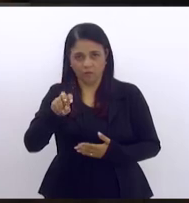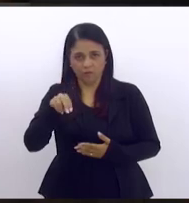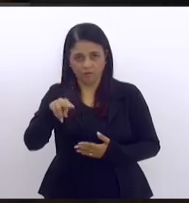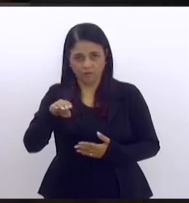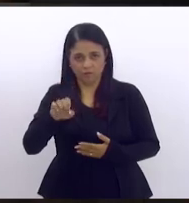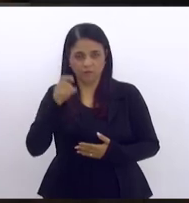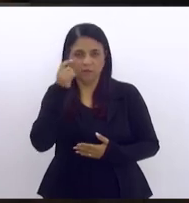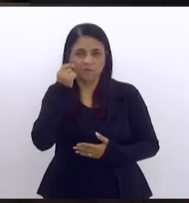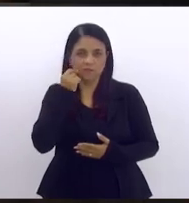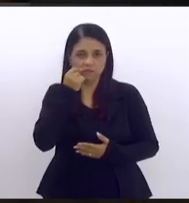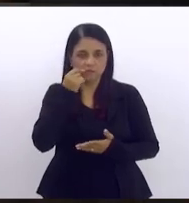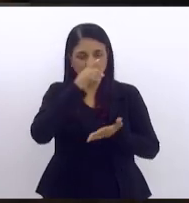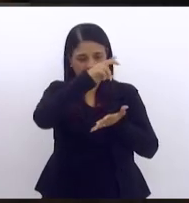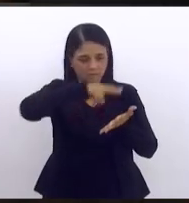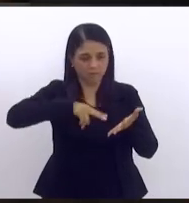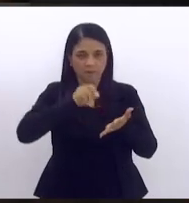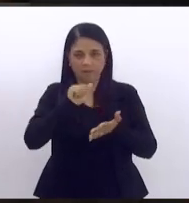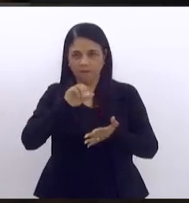da ata da sessão anterior.